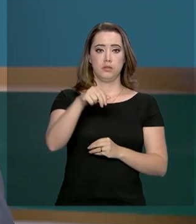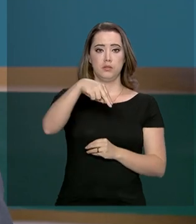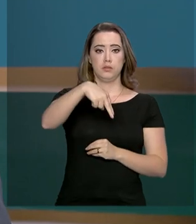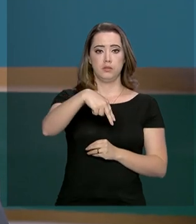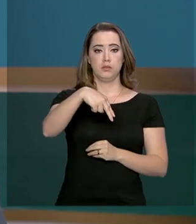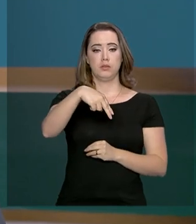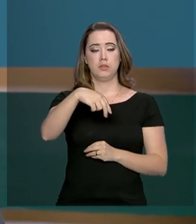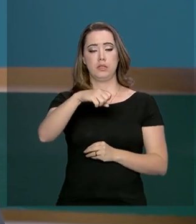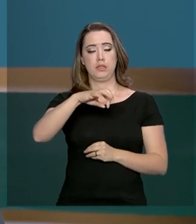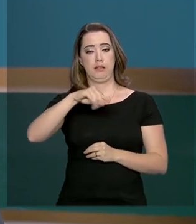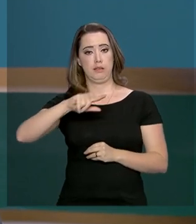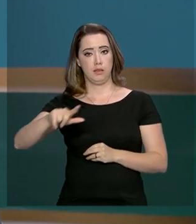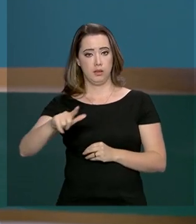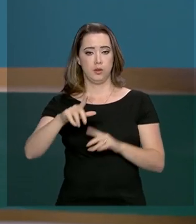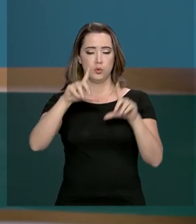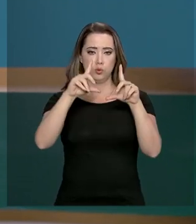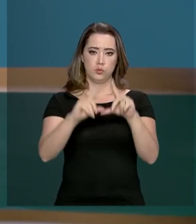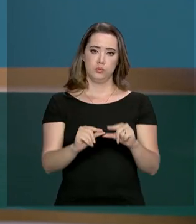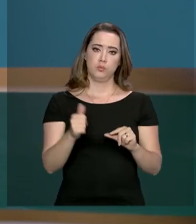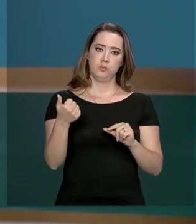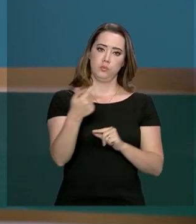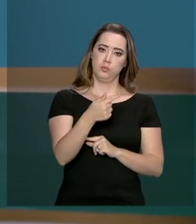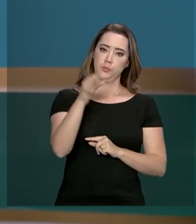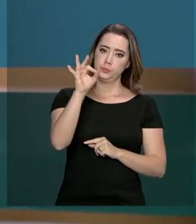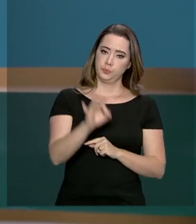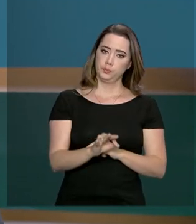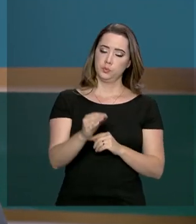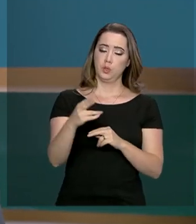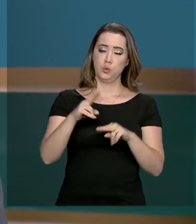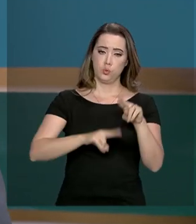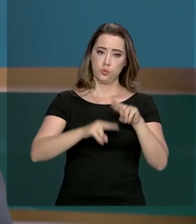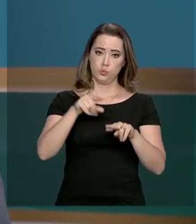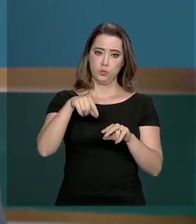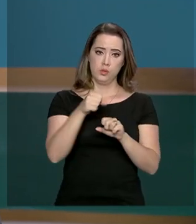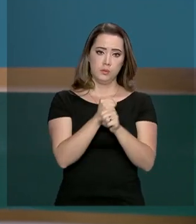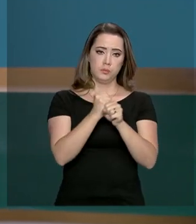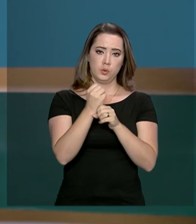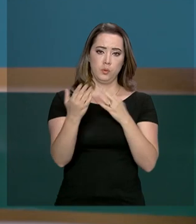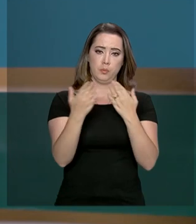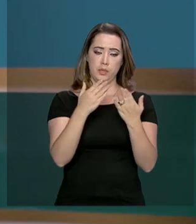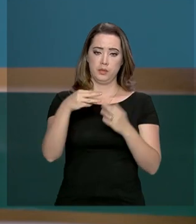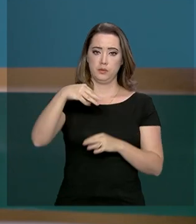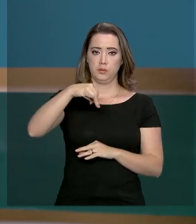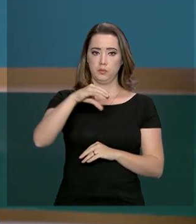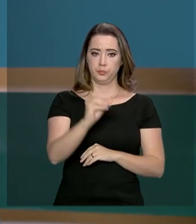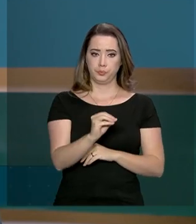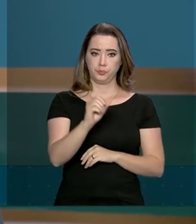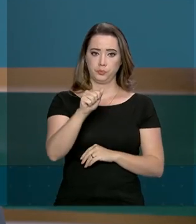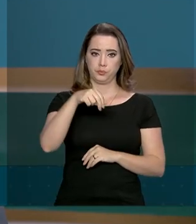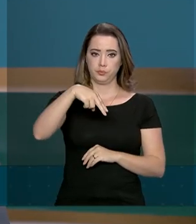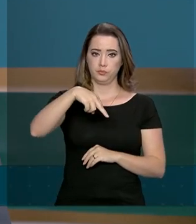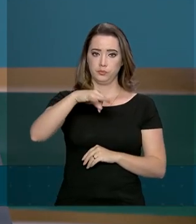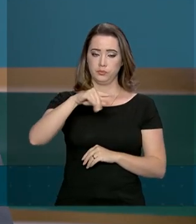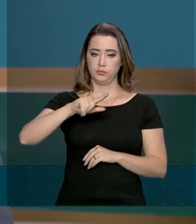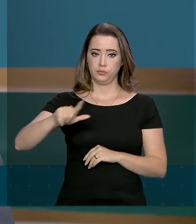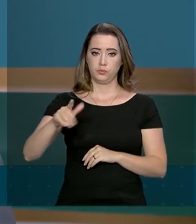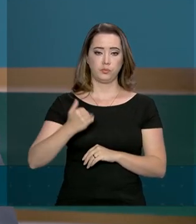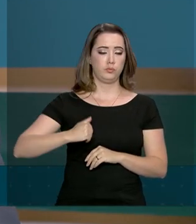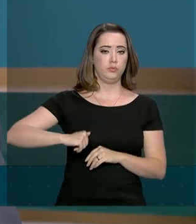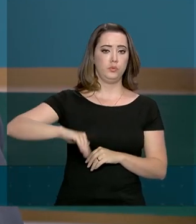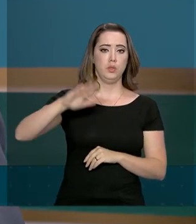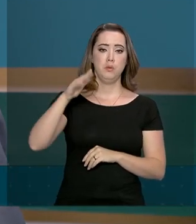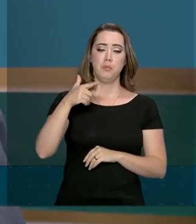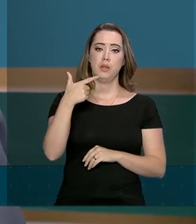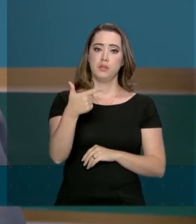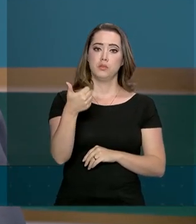mais de 17% em junho deste ano em relação a maio. A Anatel recebeu mais de 218